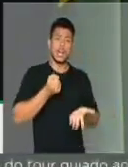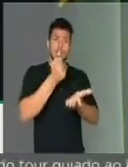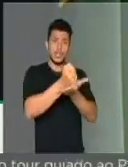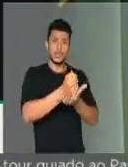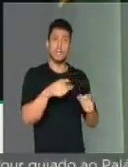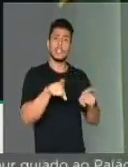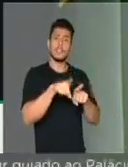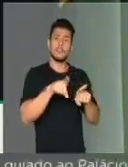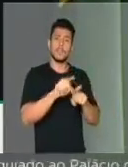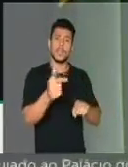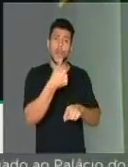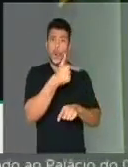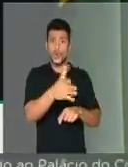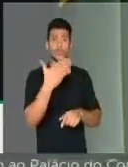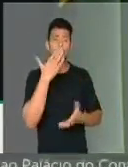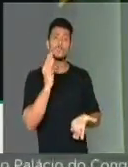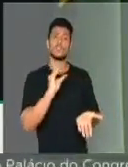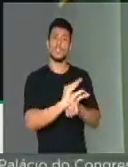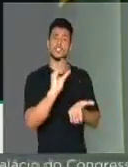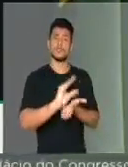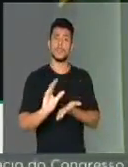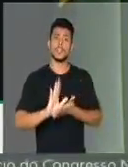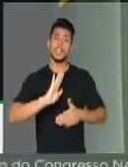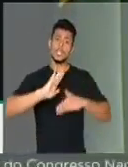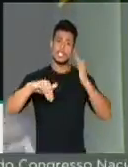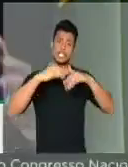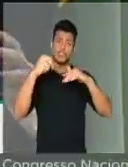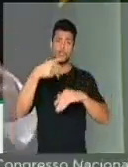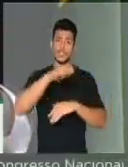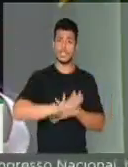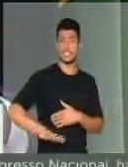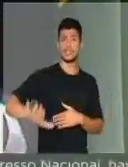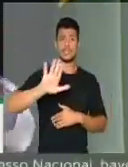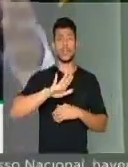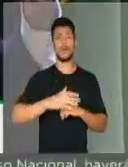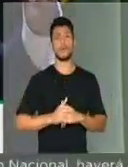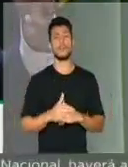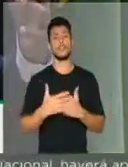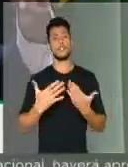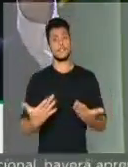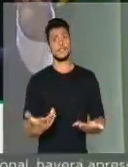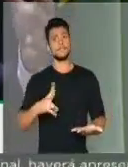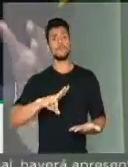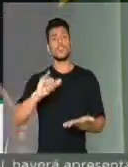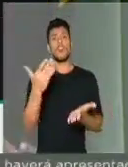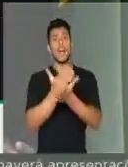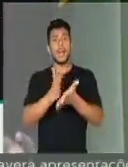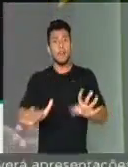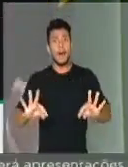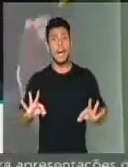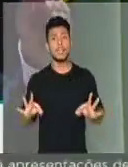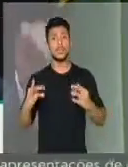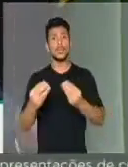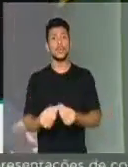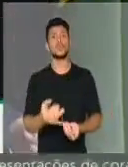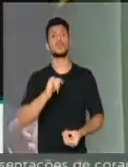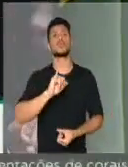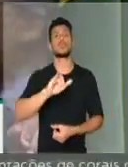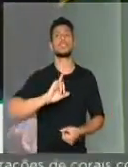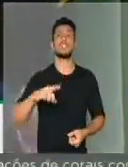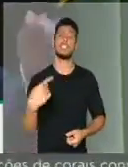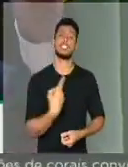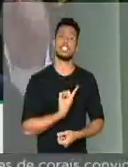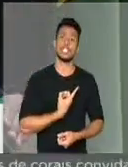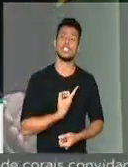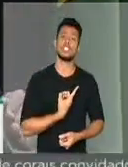infraestrutura, financiar o desenvolvimento nacional. E tudo isso cairá por terra, se nós